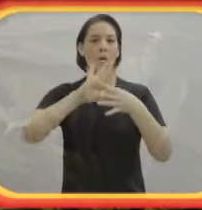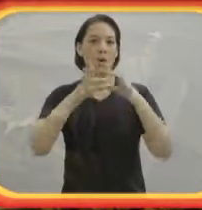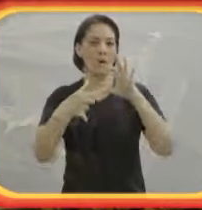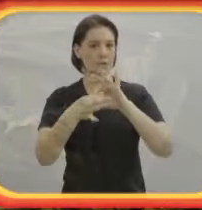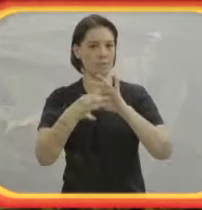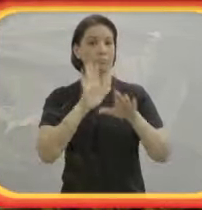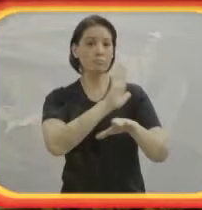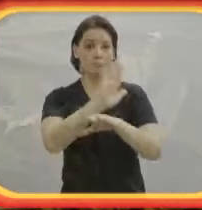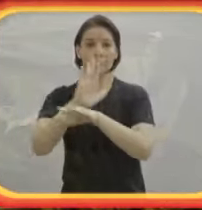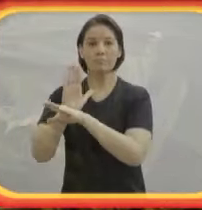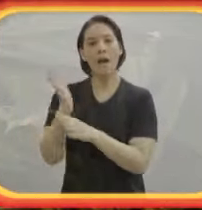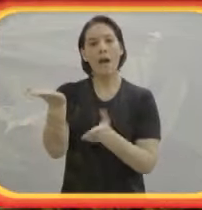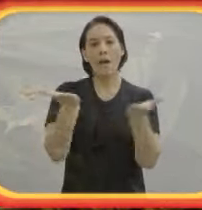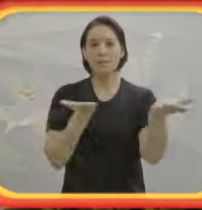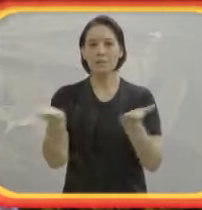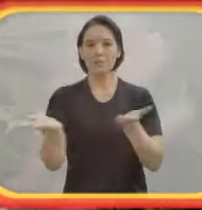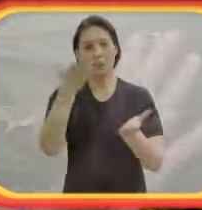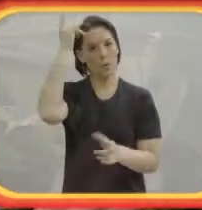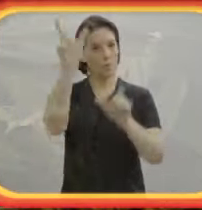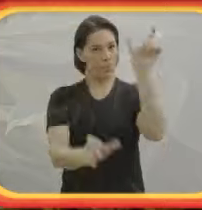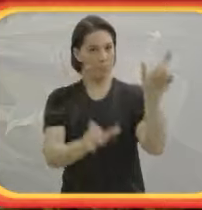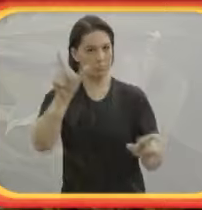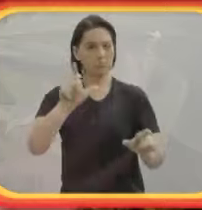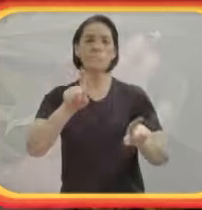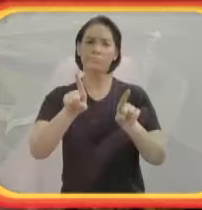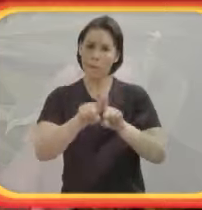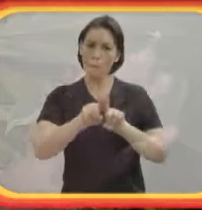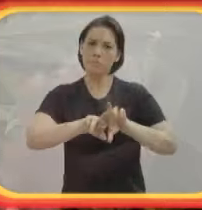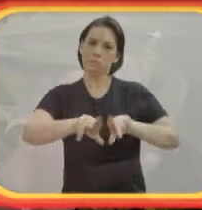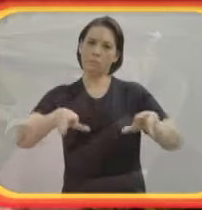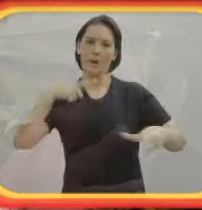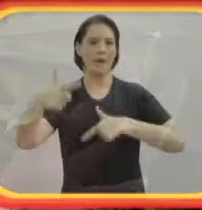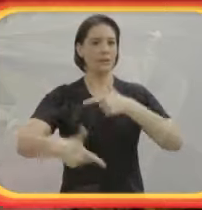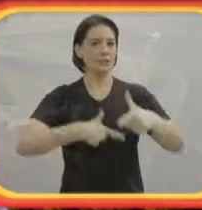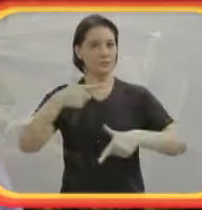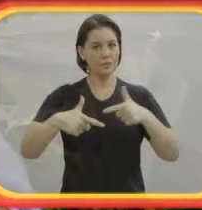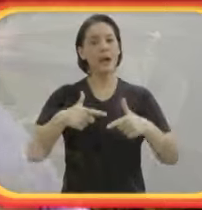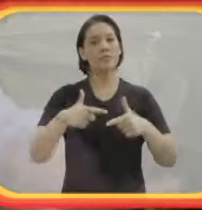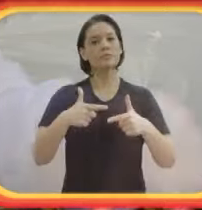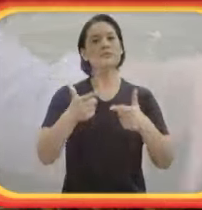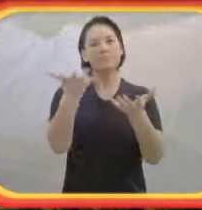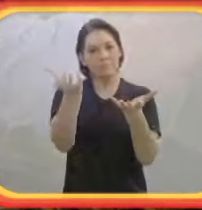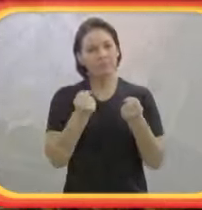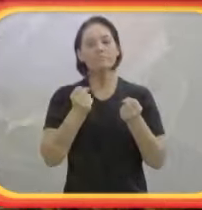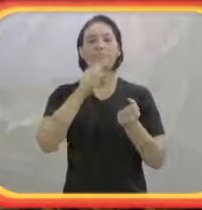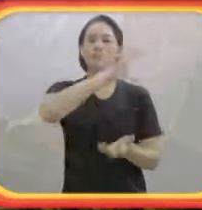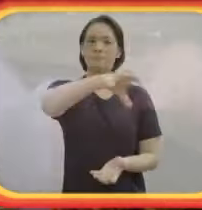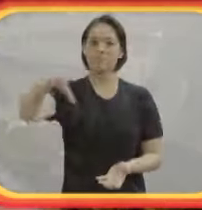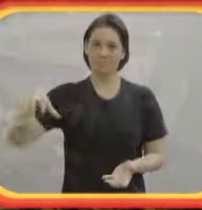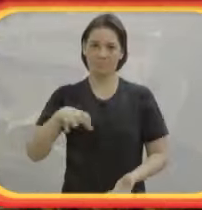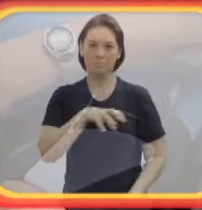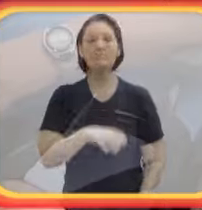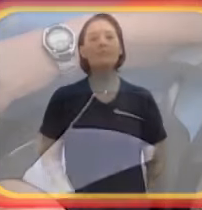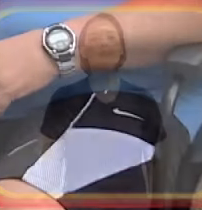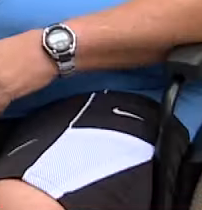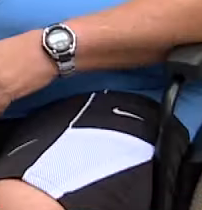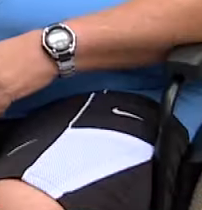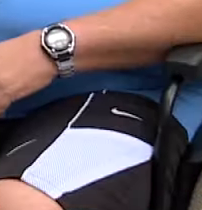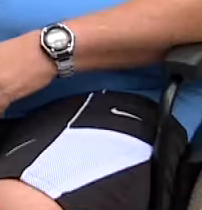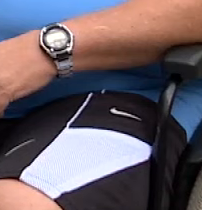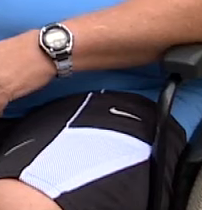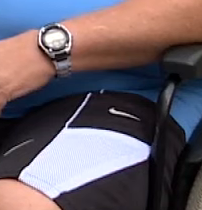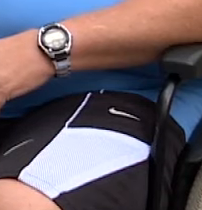ajudando toda a parte de atendimento ao público, e vão ter uma atividade lá no que a gente chama de aquela área comum entre as instalações.